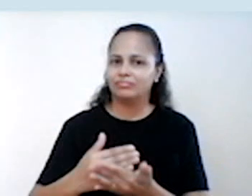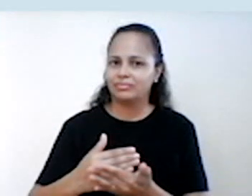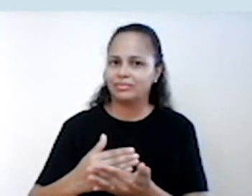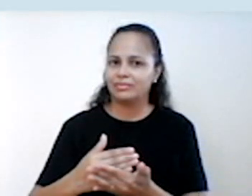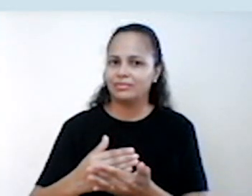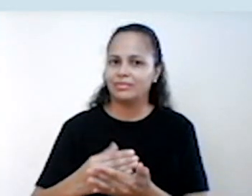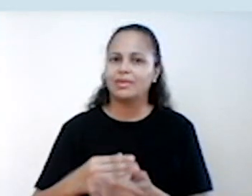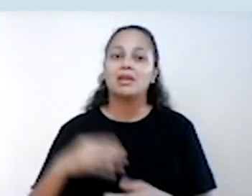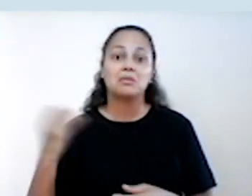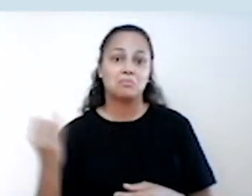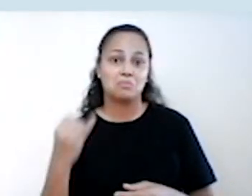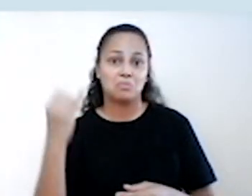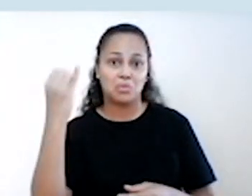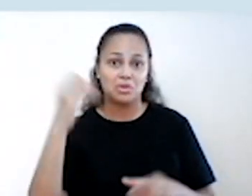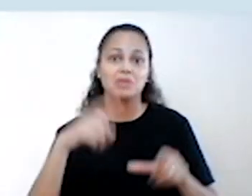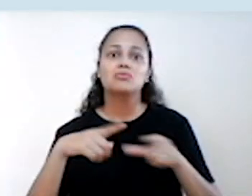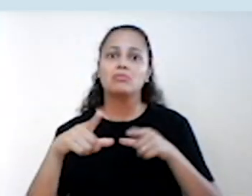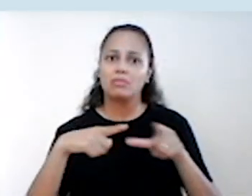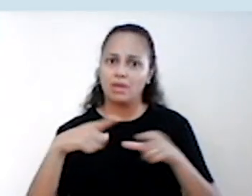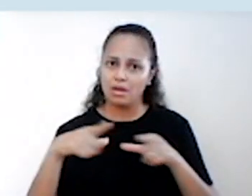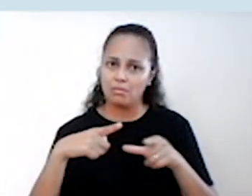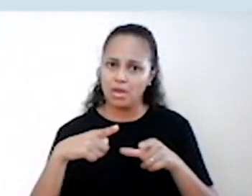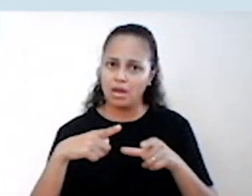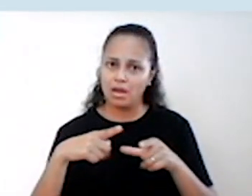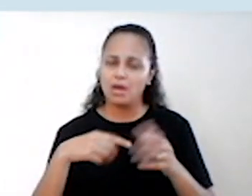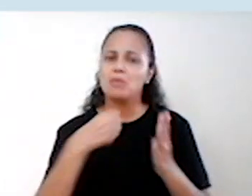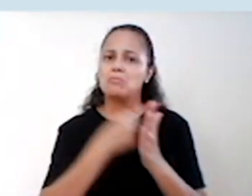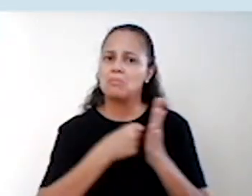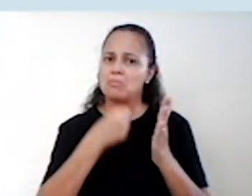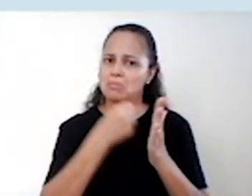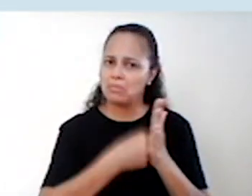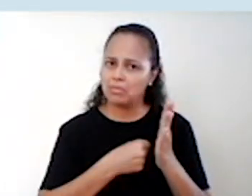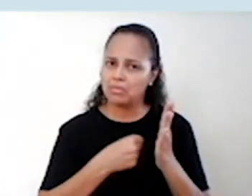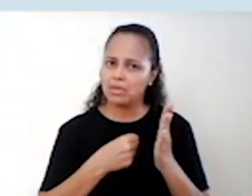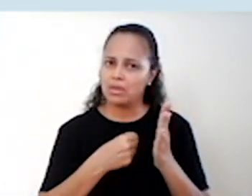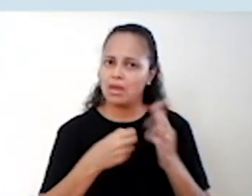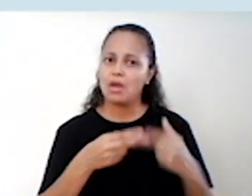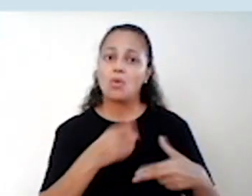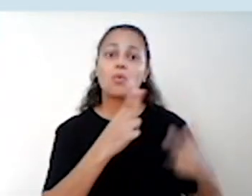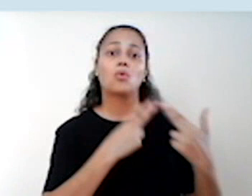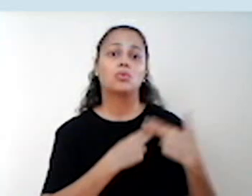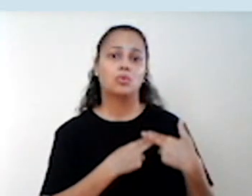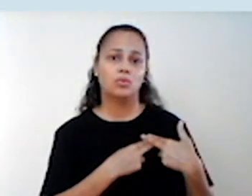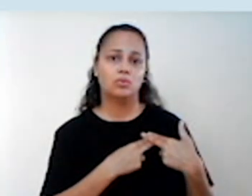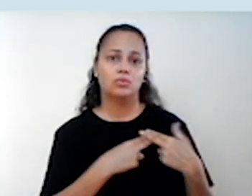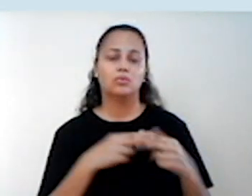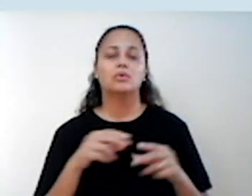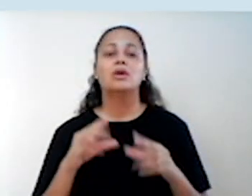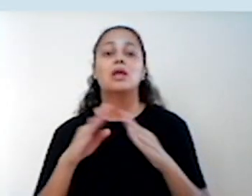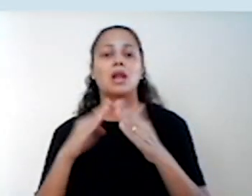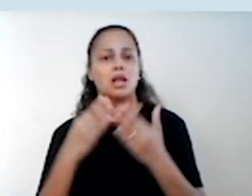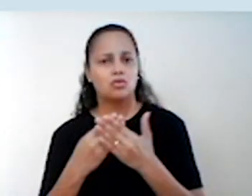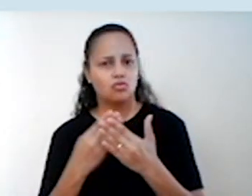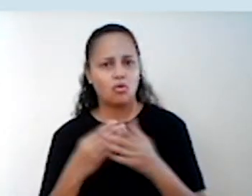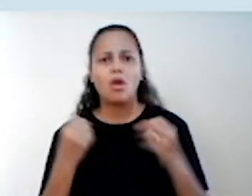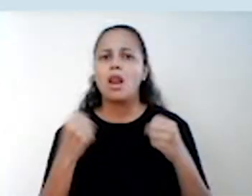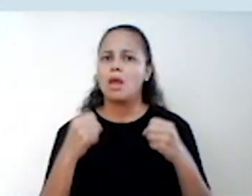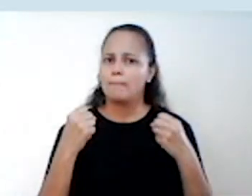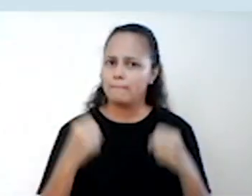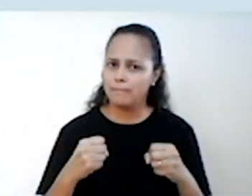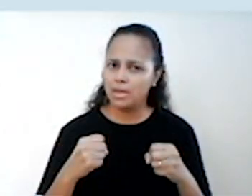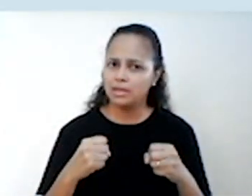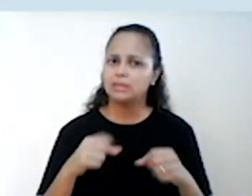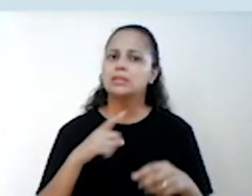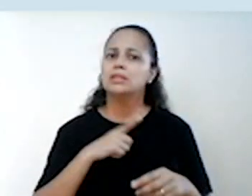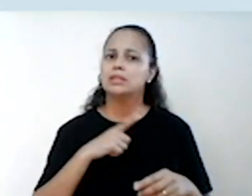então é fundamental um trabalho para lidar com o luto. A escola, como espaço de socialização, tem que criar novas